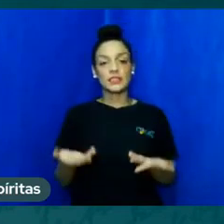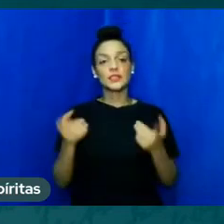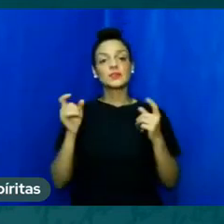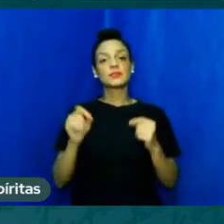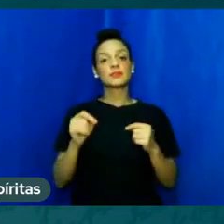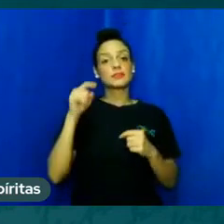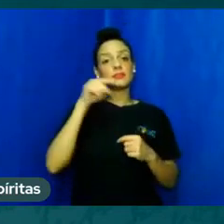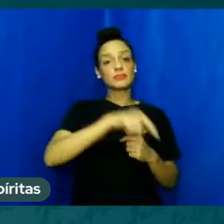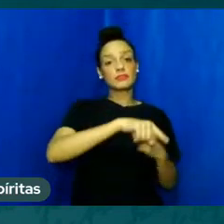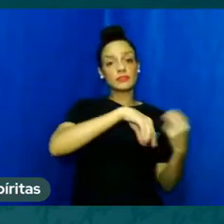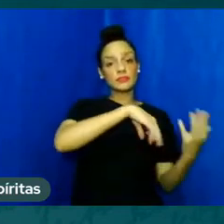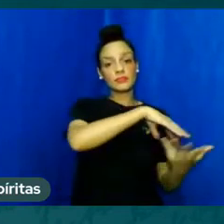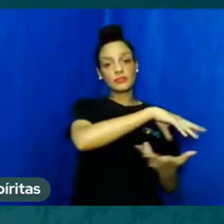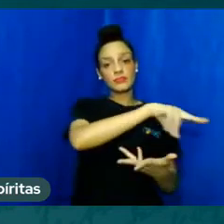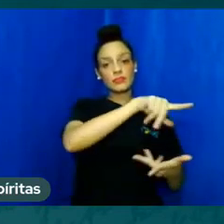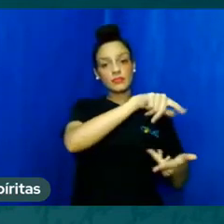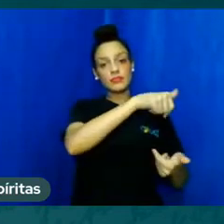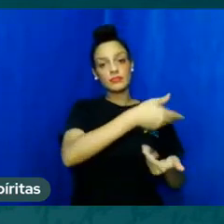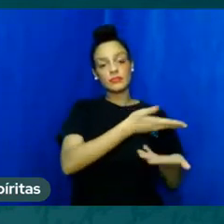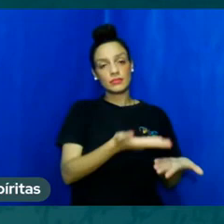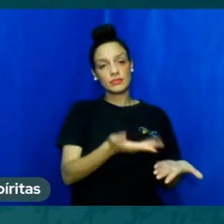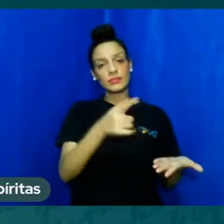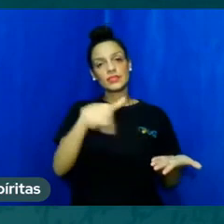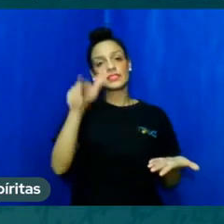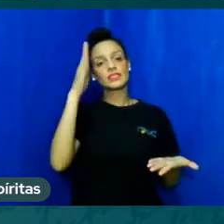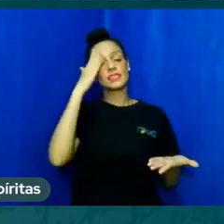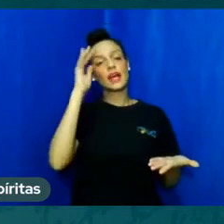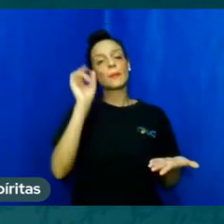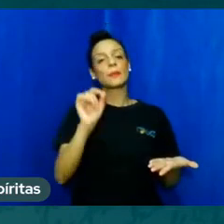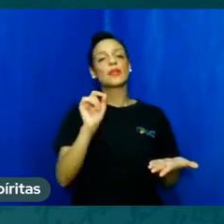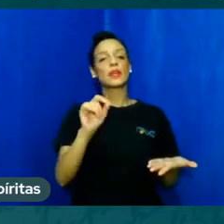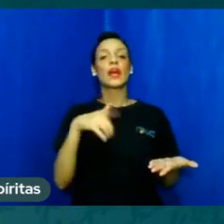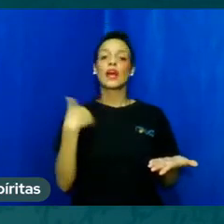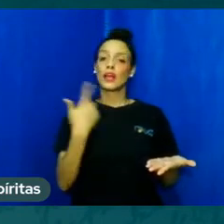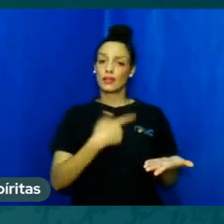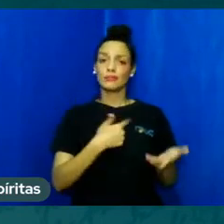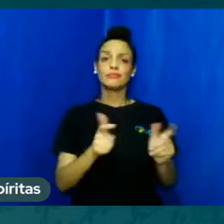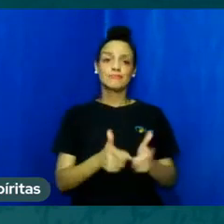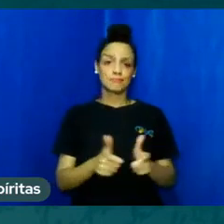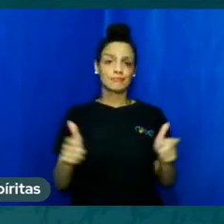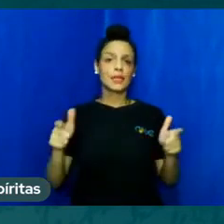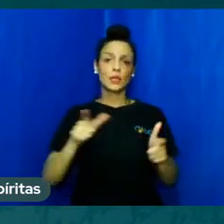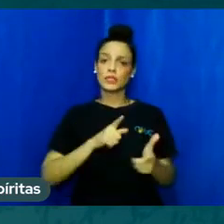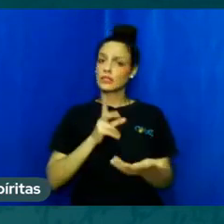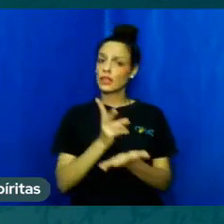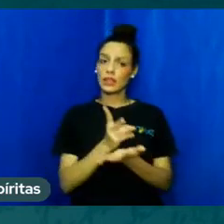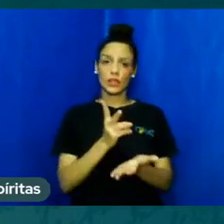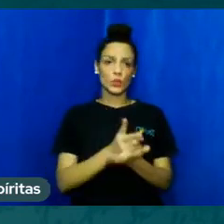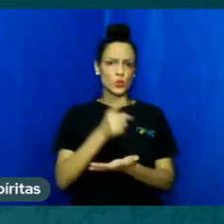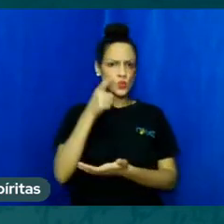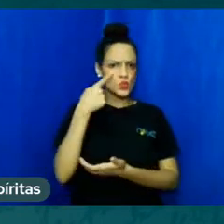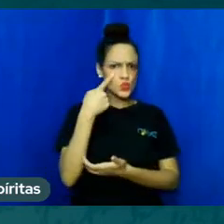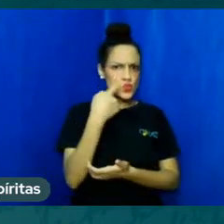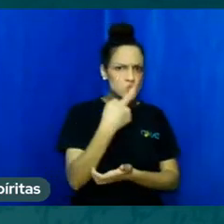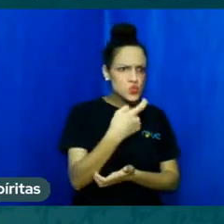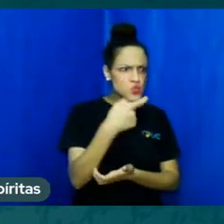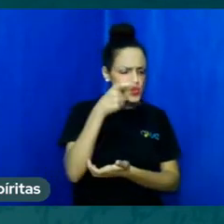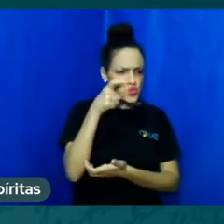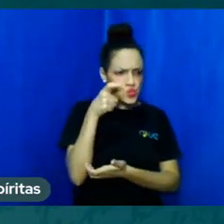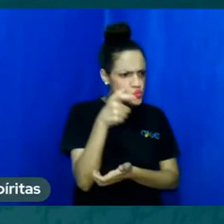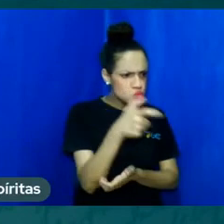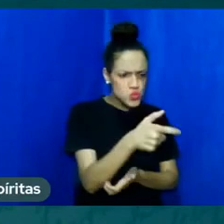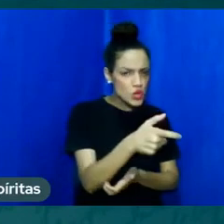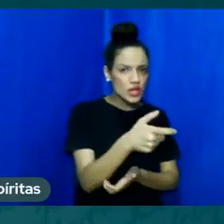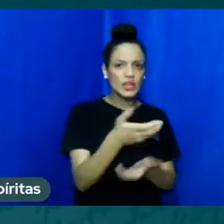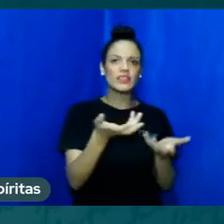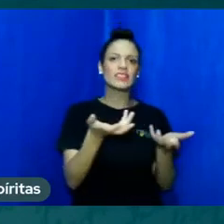a gente age muito movido por interesse pessoal. Ainda com todo esse